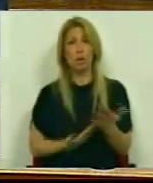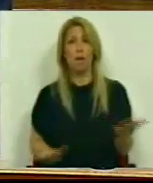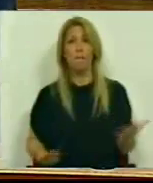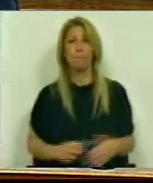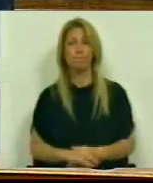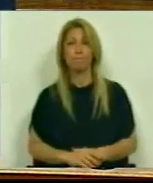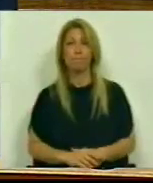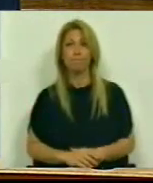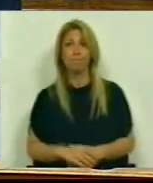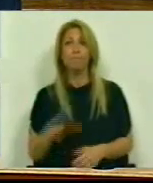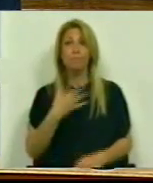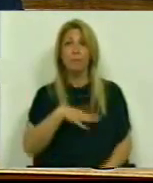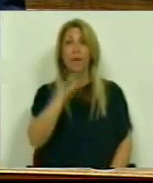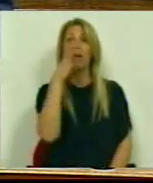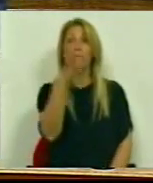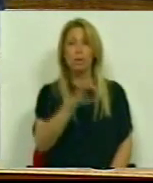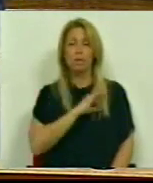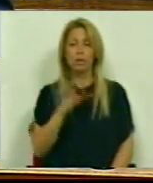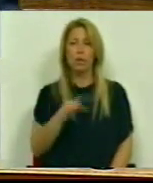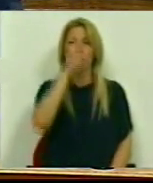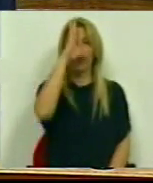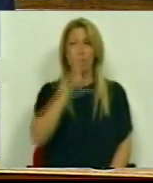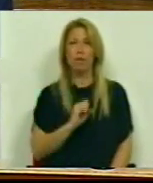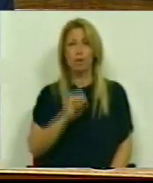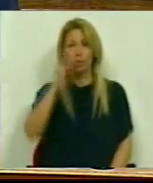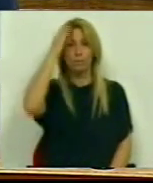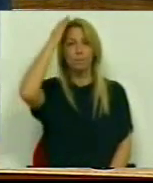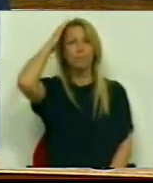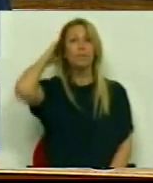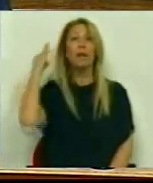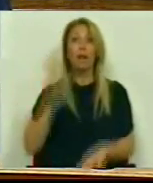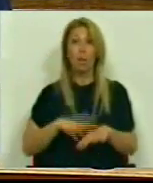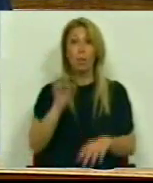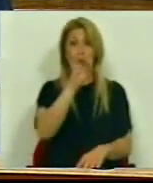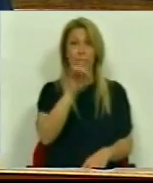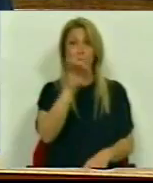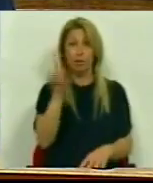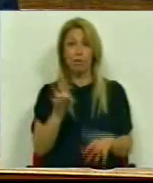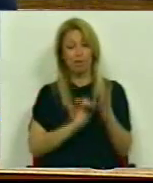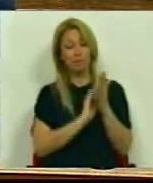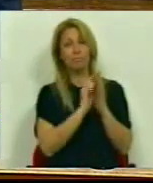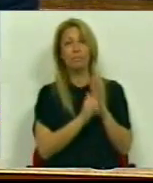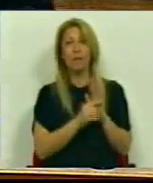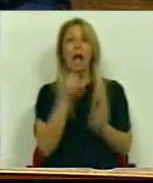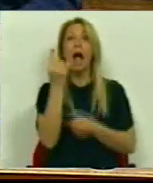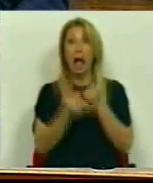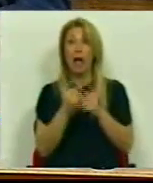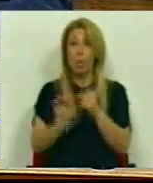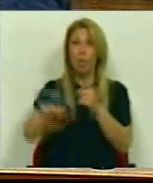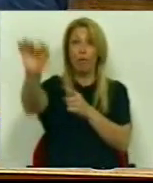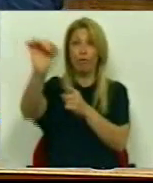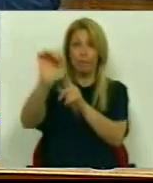Queríamos dizer-lhe, Sr. Primeiro-Ministro Que em relação a estas questões Alguns dos seus seguidores